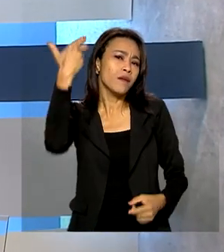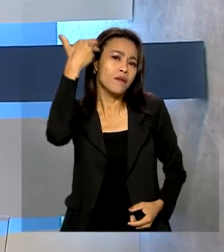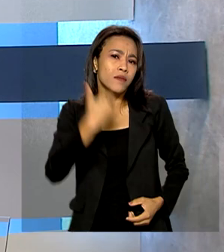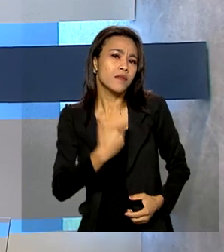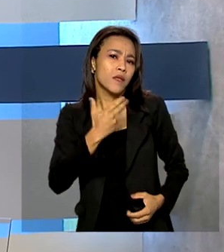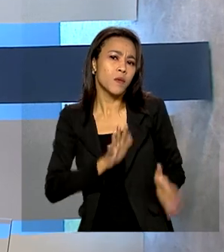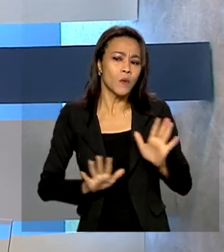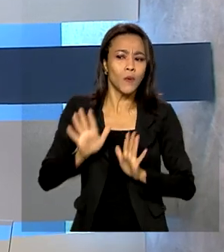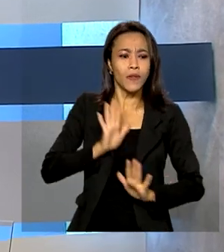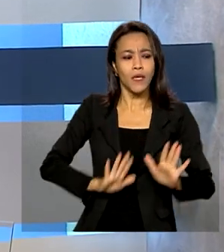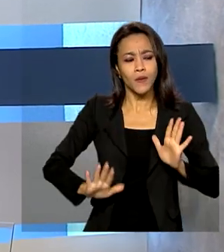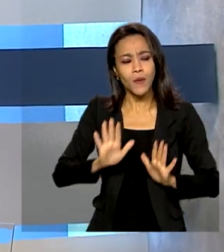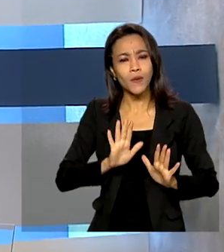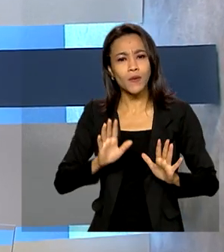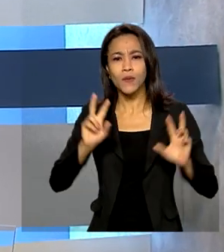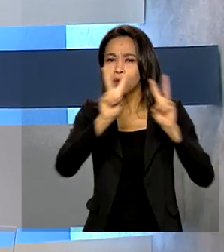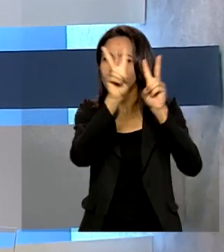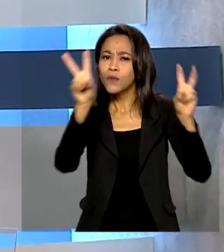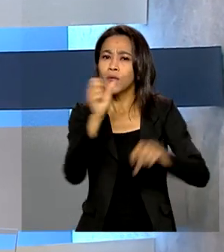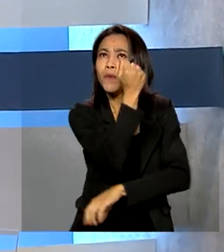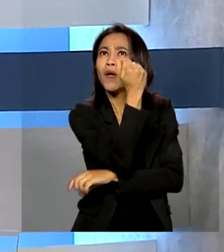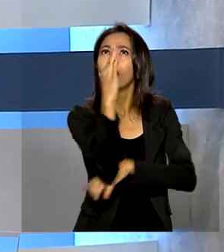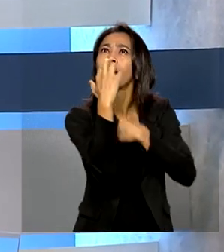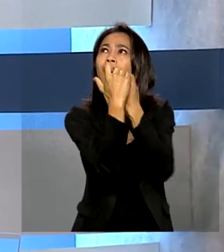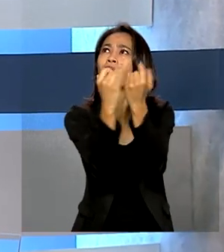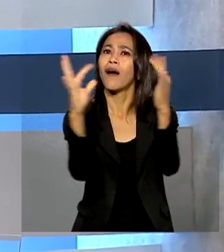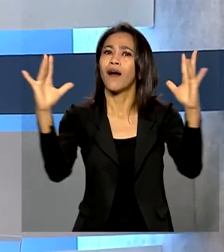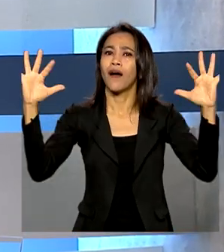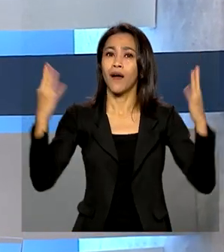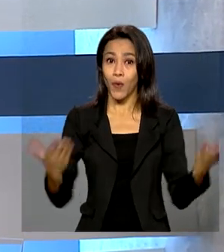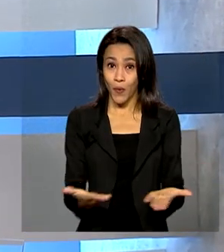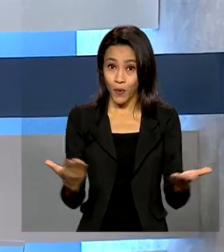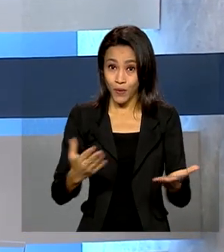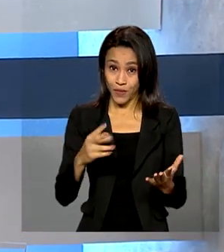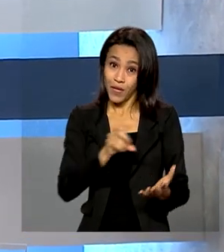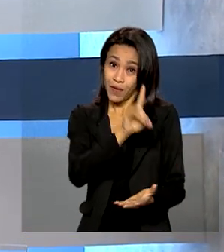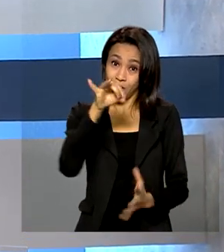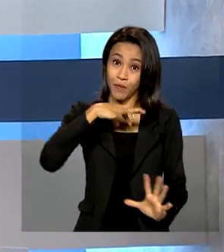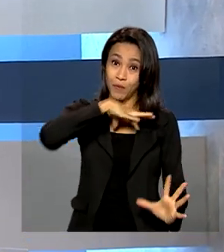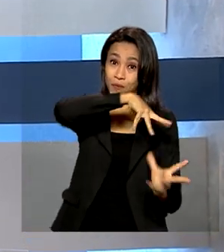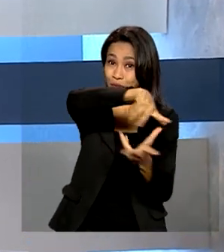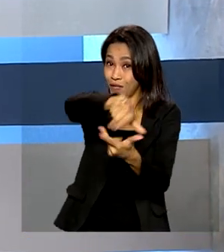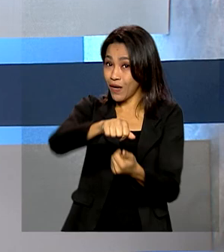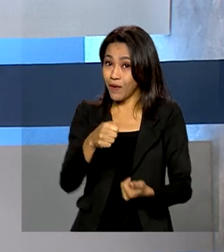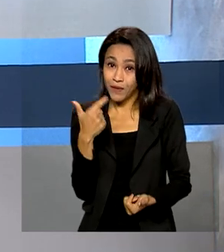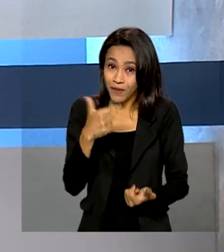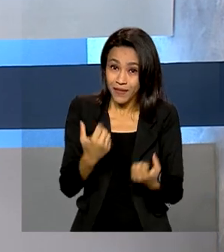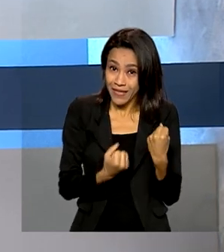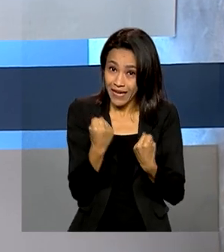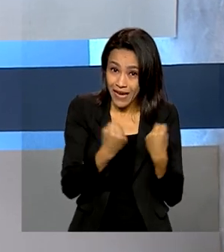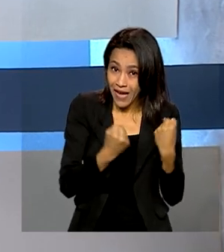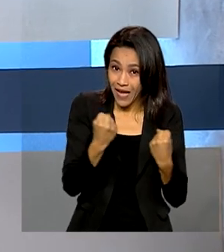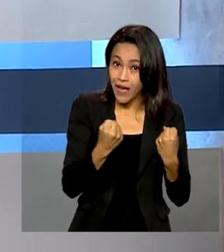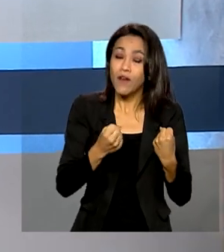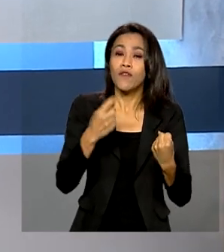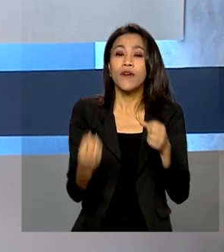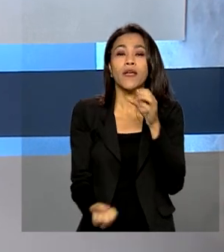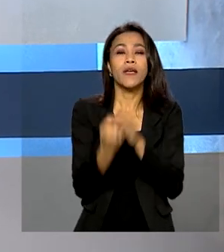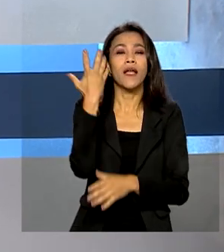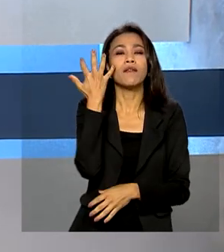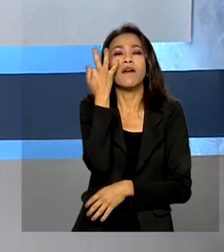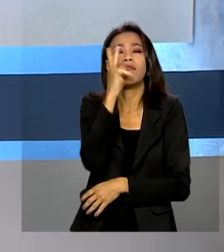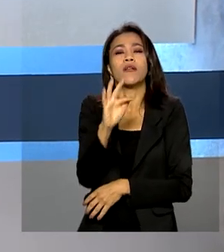cuidadoso também com o meio ambiente? Hoje é o Dia Mundial Sem Carro. A data foi criada na França em 1997